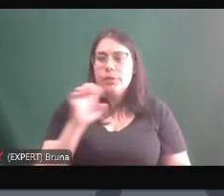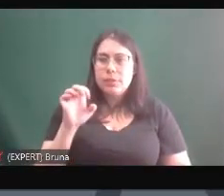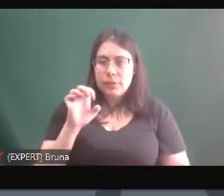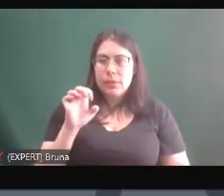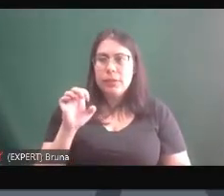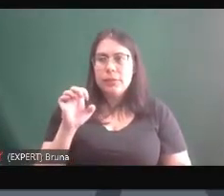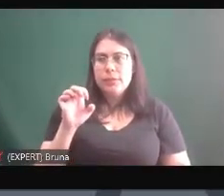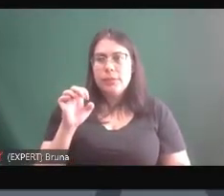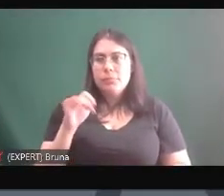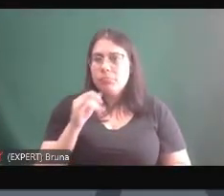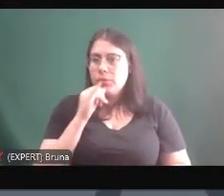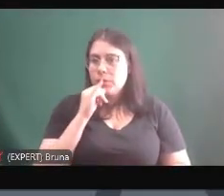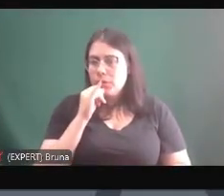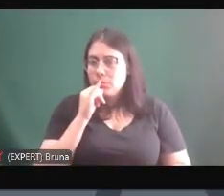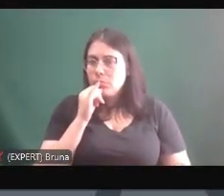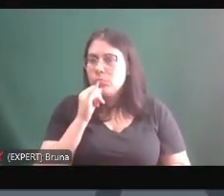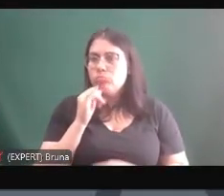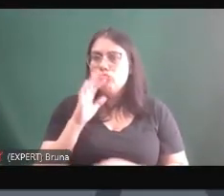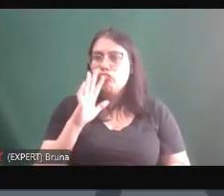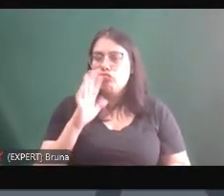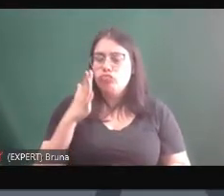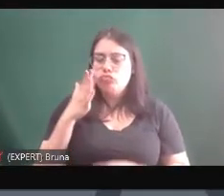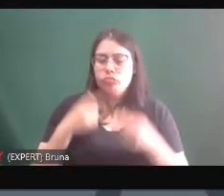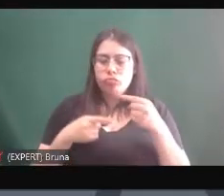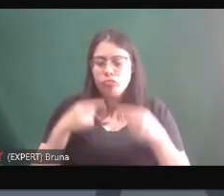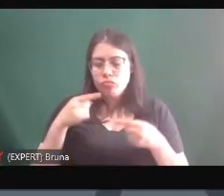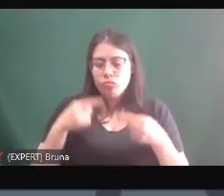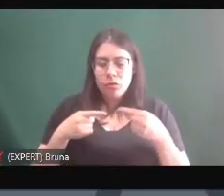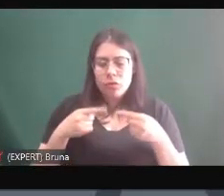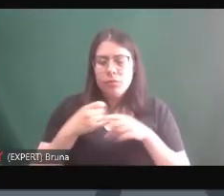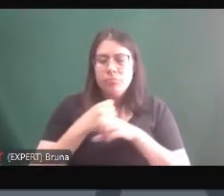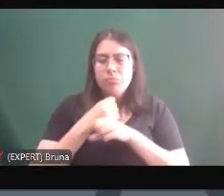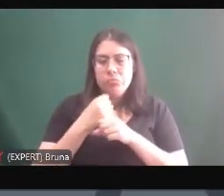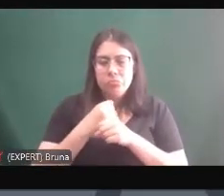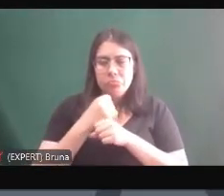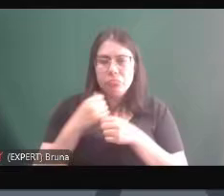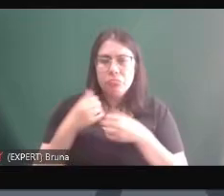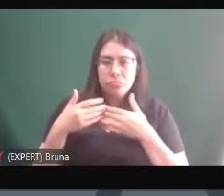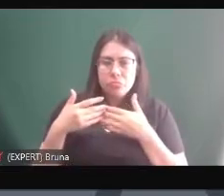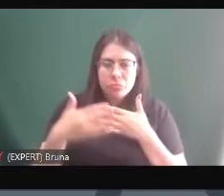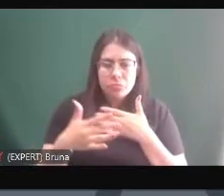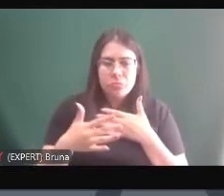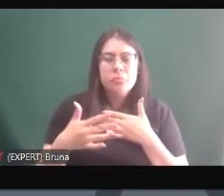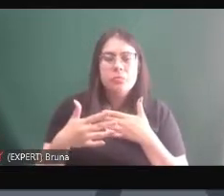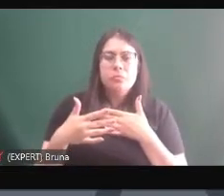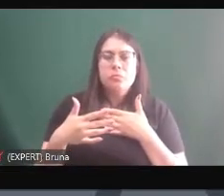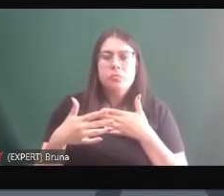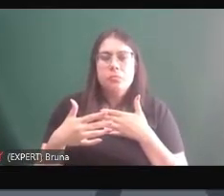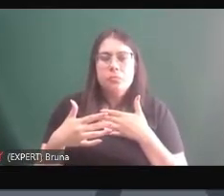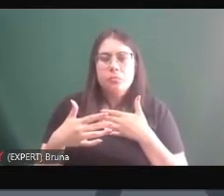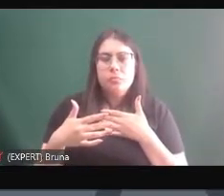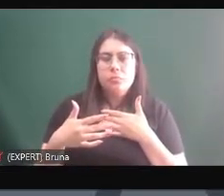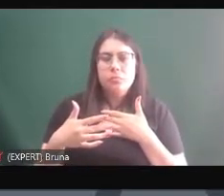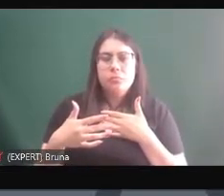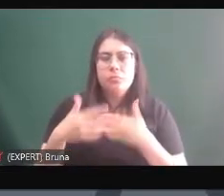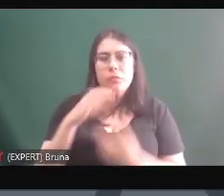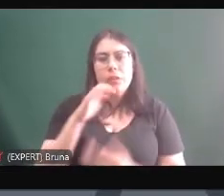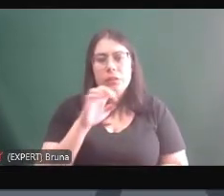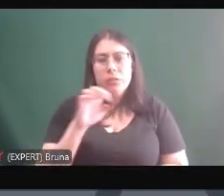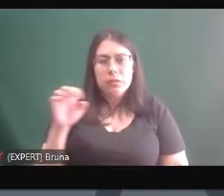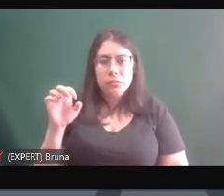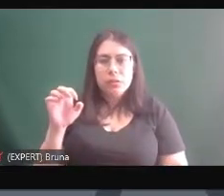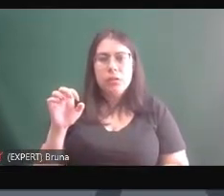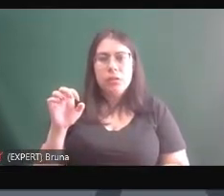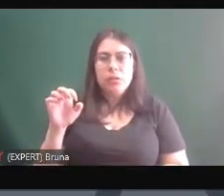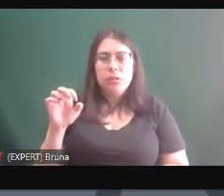algo que vem sendo falado há bastante tempo né ela de alguma maneira ela se absteve de debater